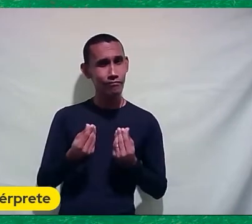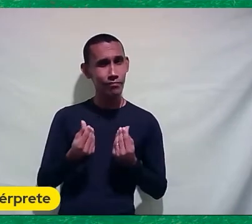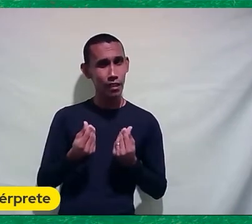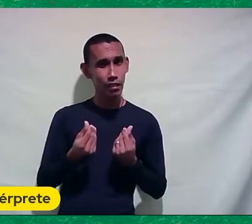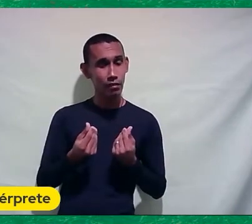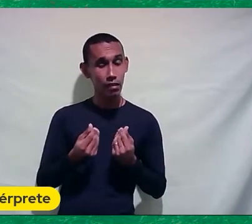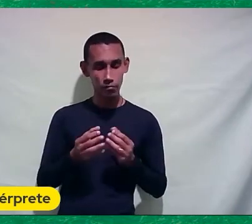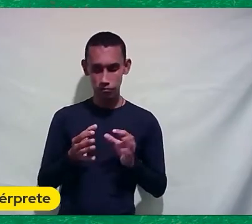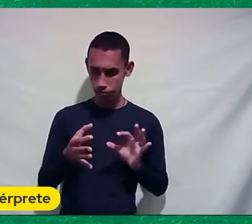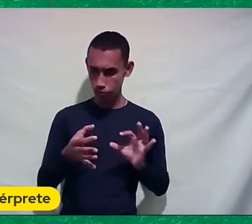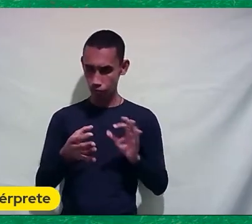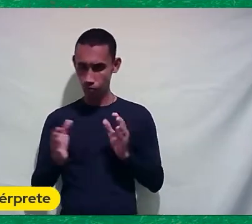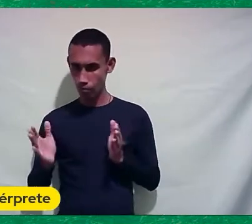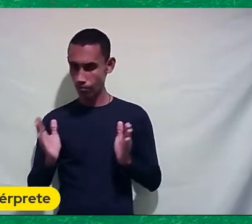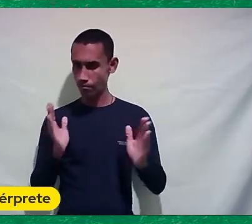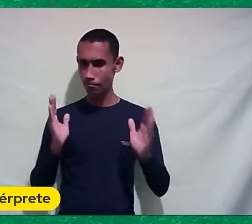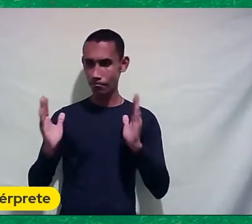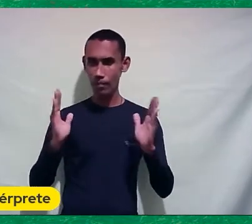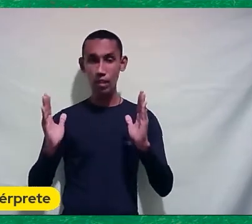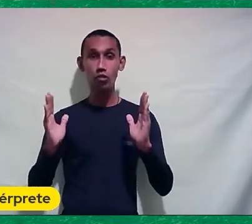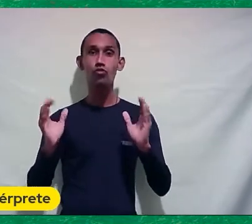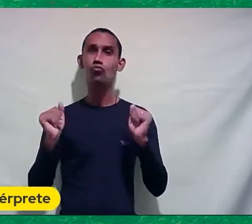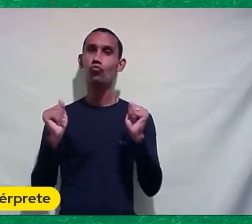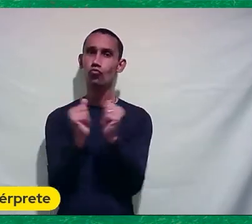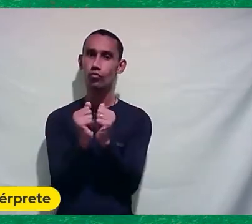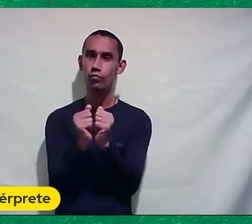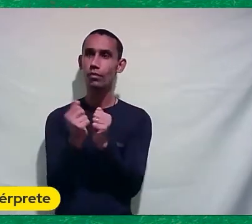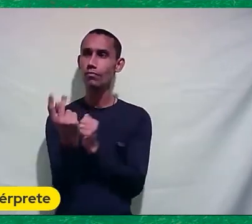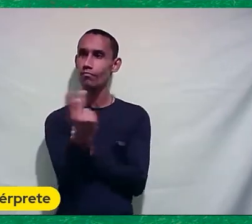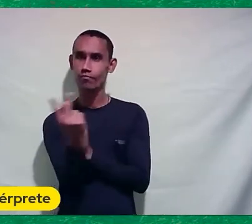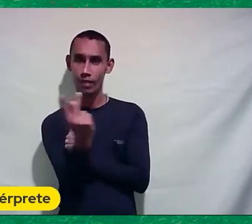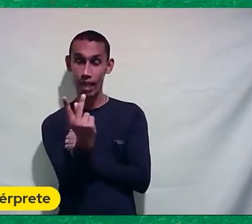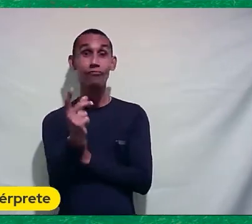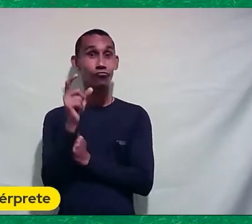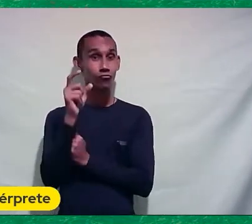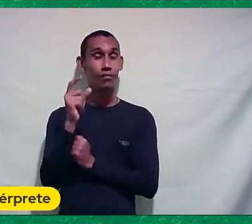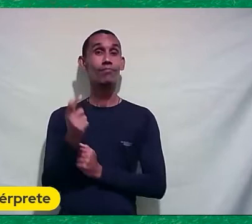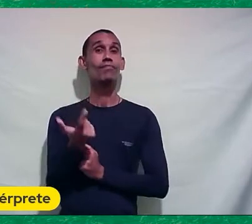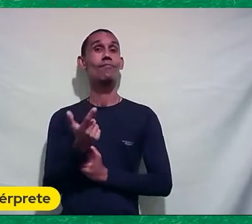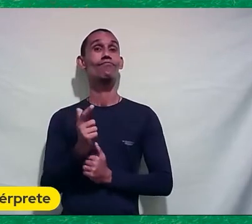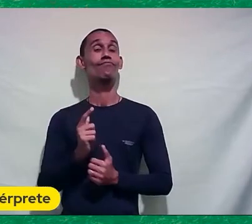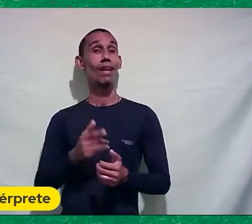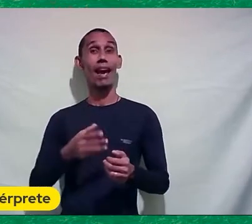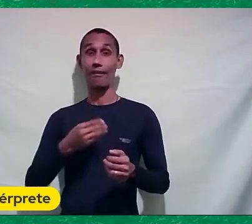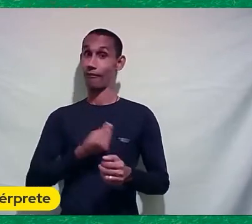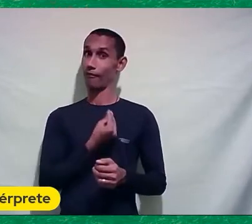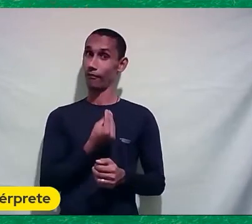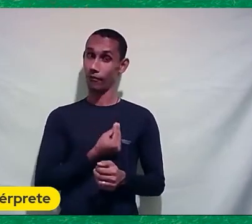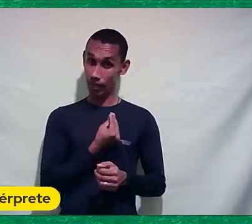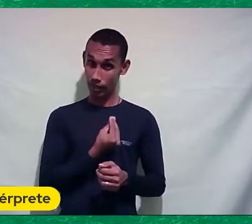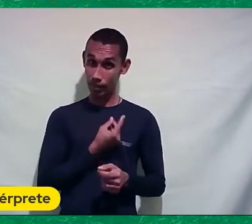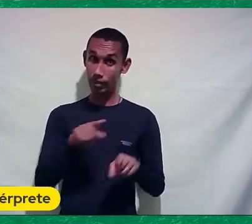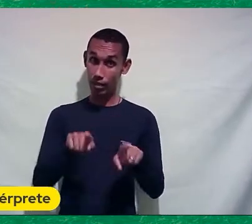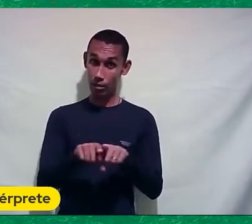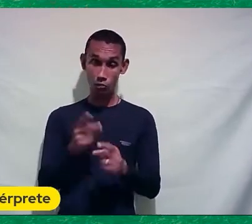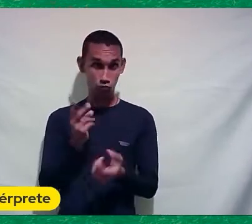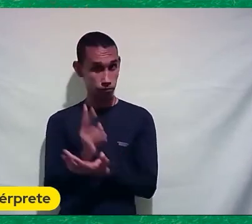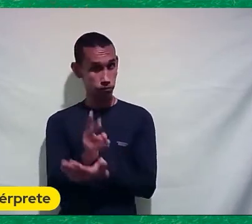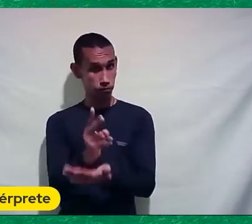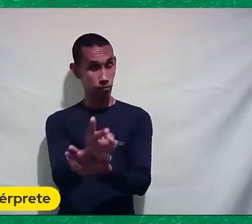Conciliar o coletivo Com o individual Que é um grande desafio Da vida Do cotidiano